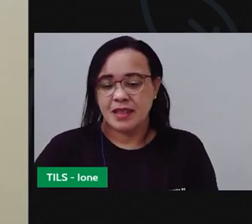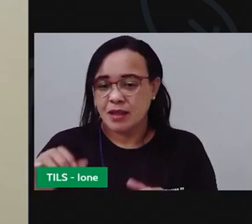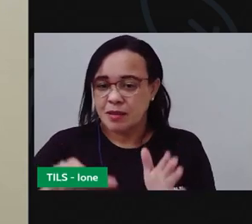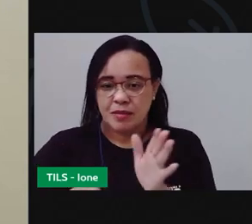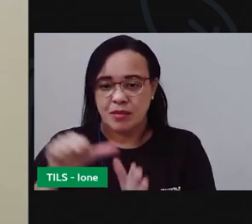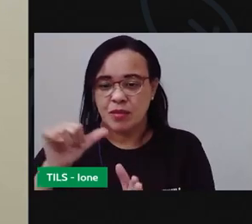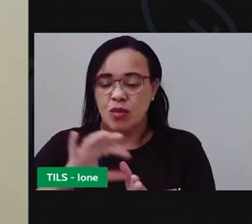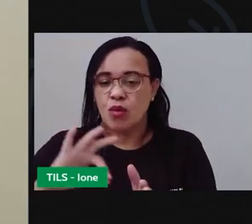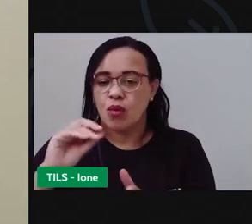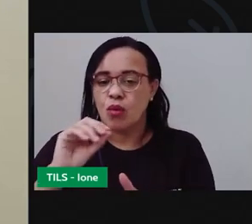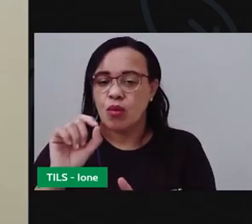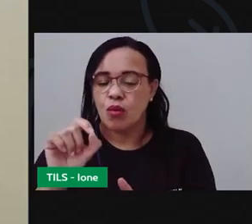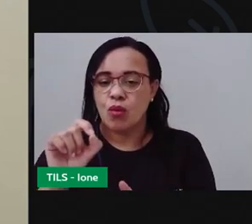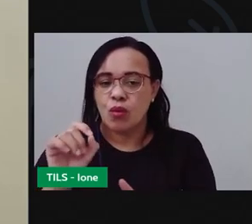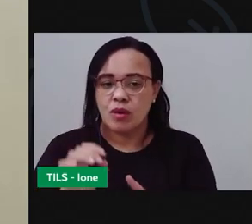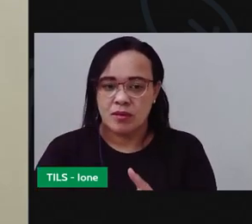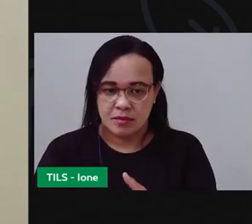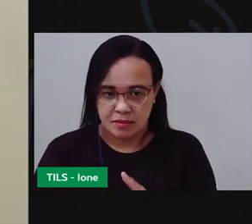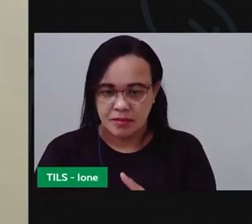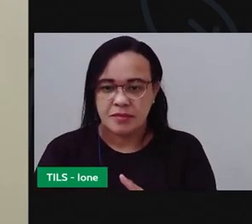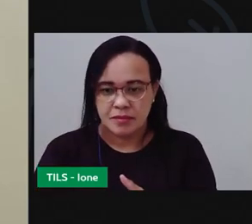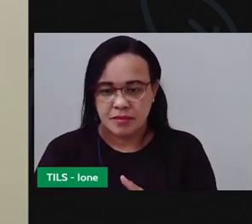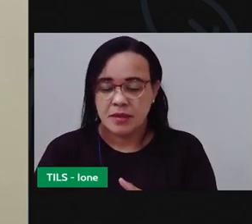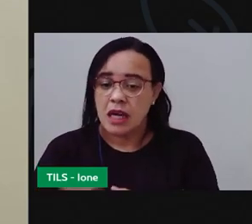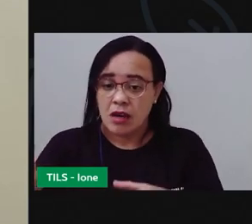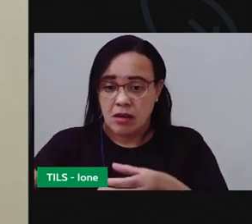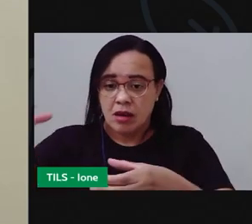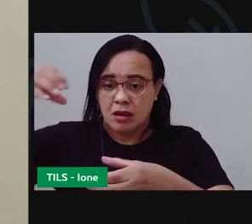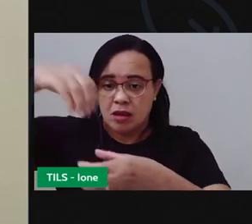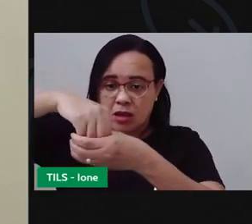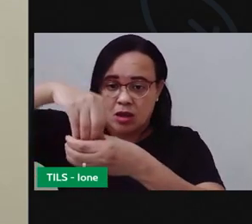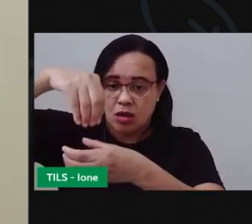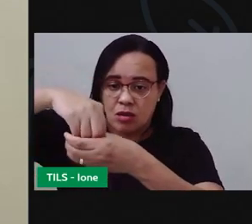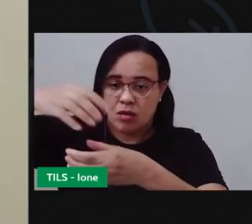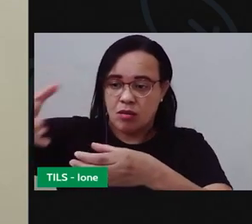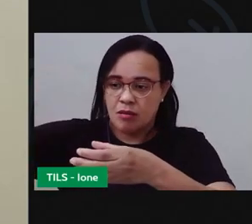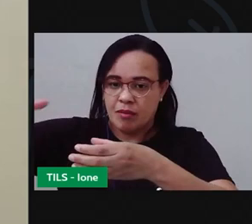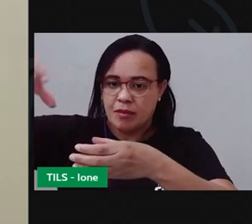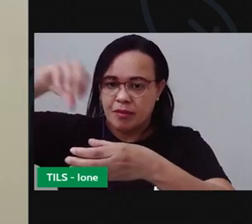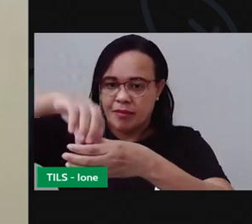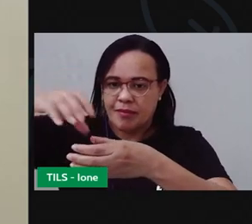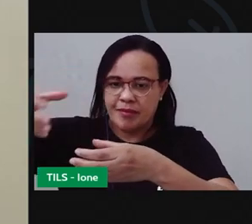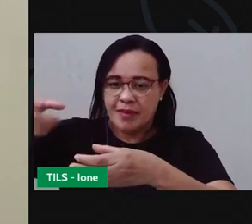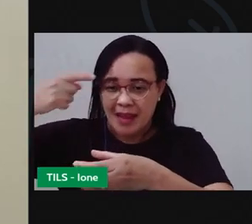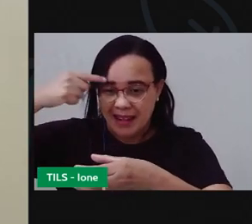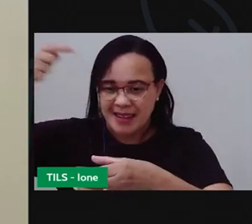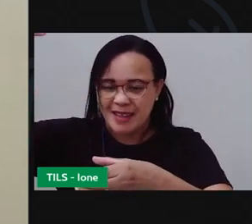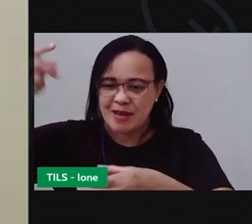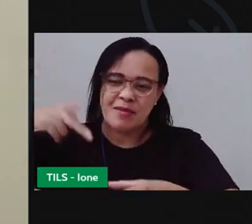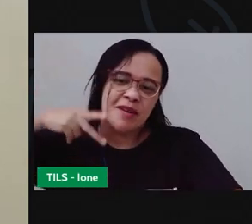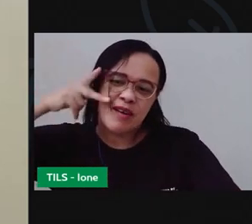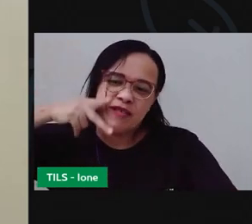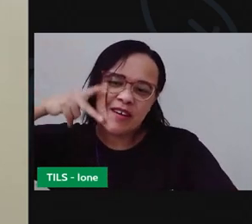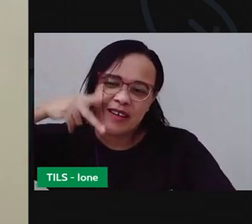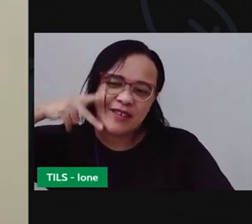o composto que você vai colocar cascas de verduras